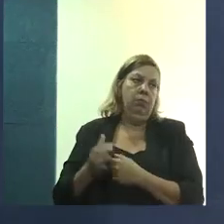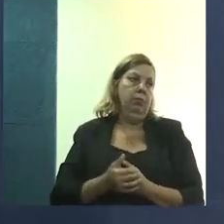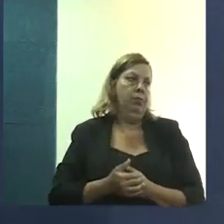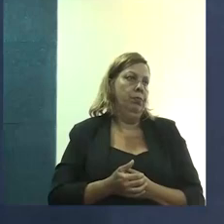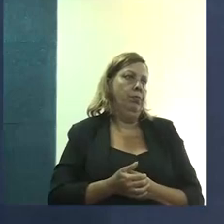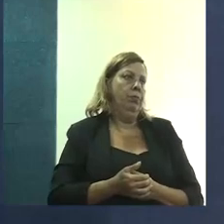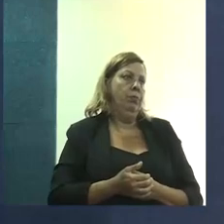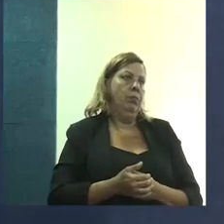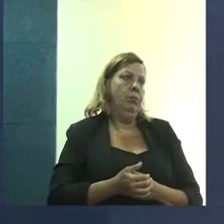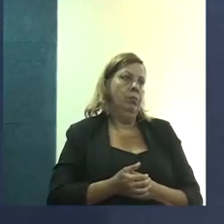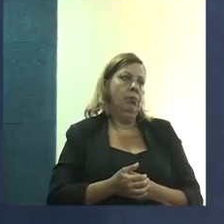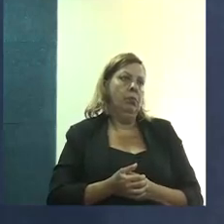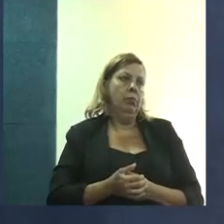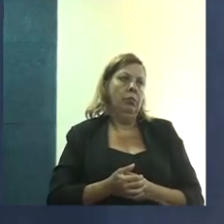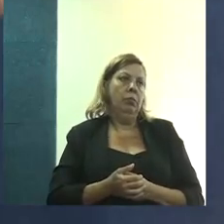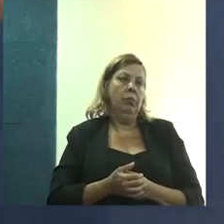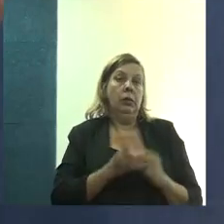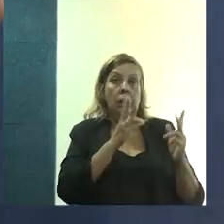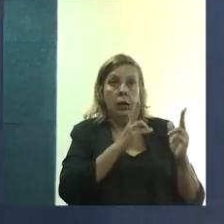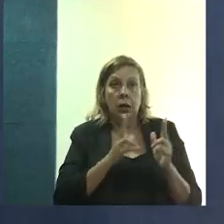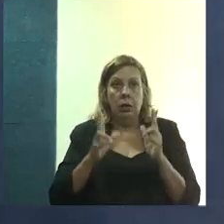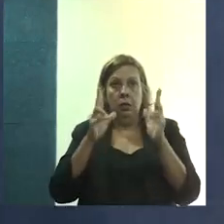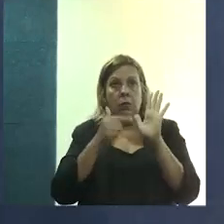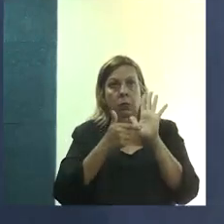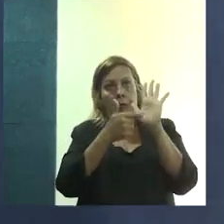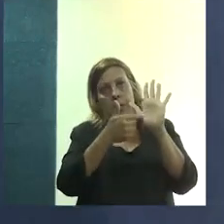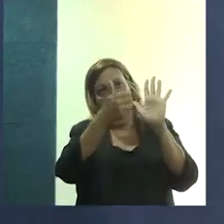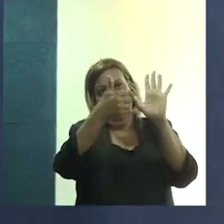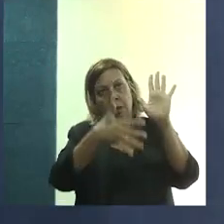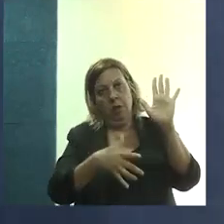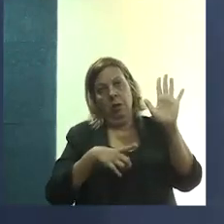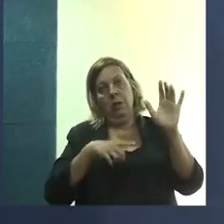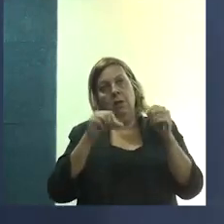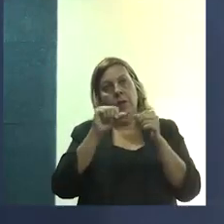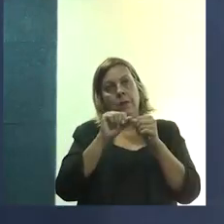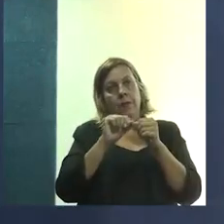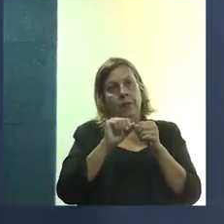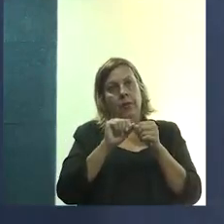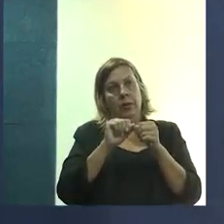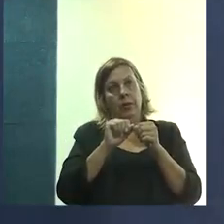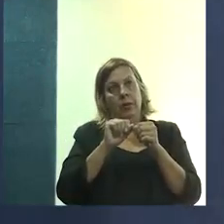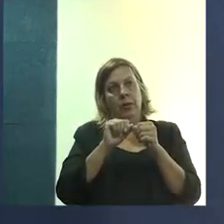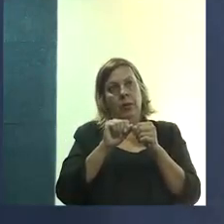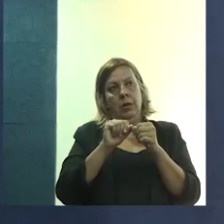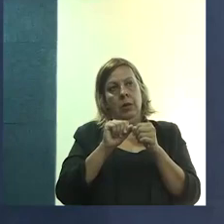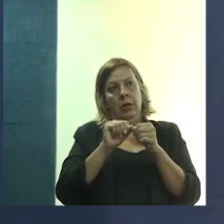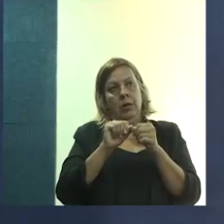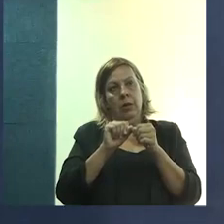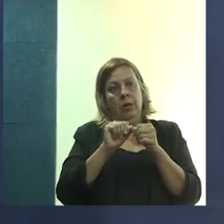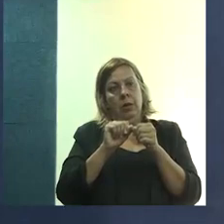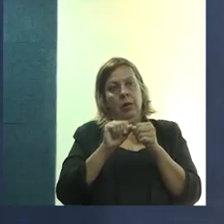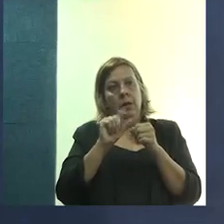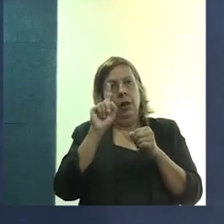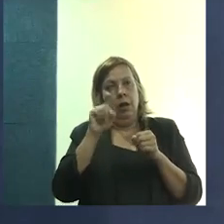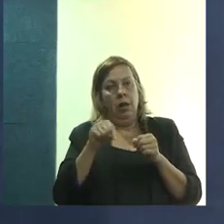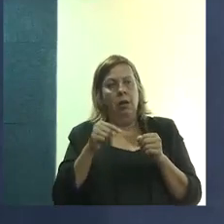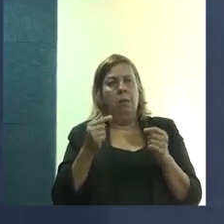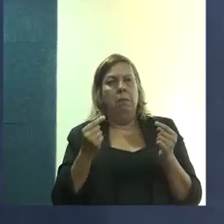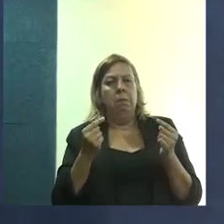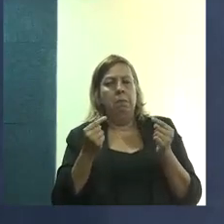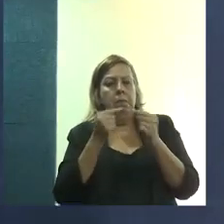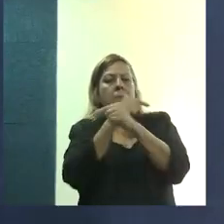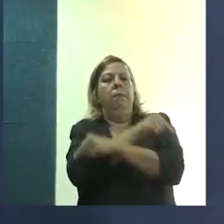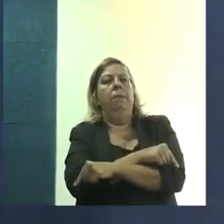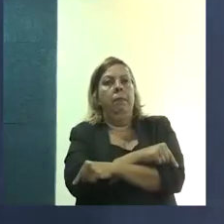extensão. O recorte, então, que eu vou apresentar aqui, eu vou fazer um processo que é um pouco contrário,